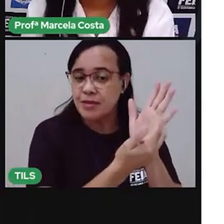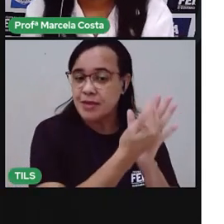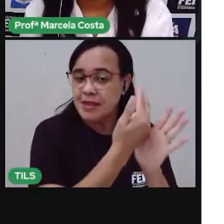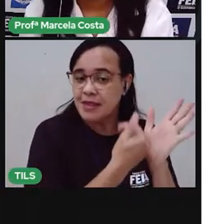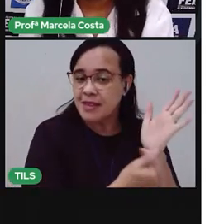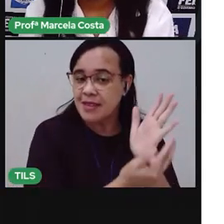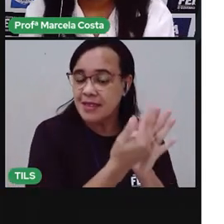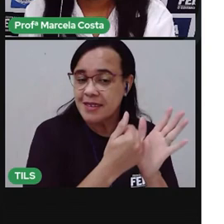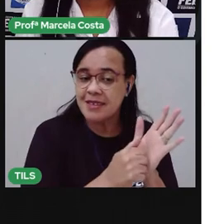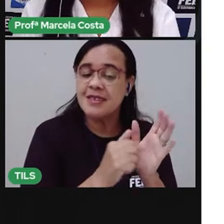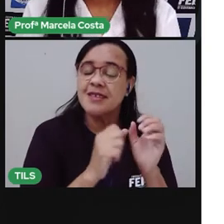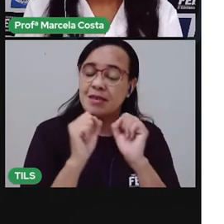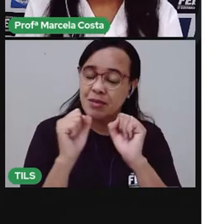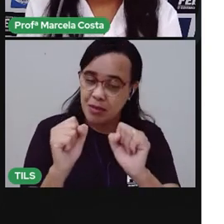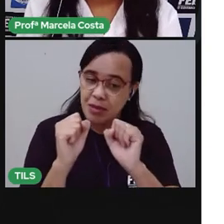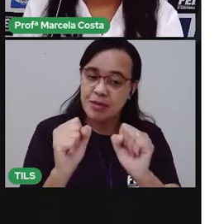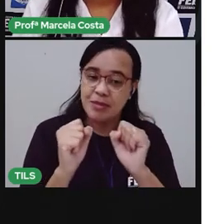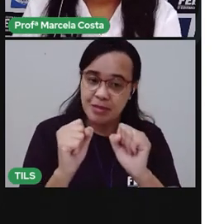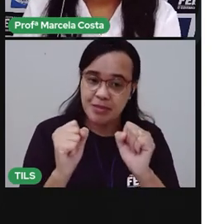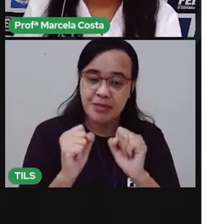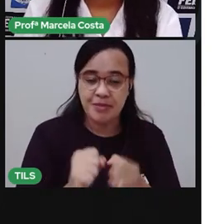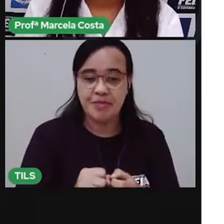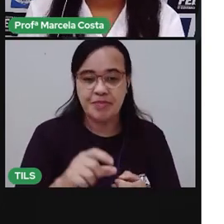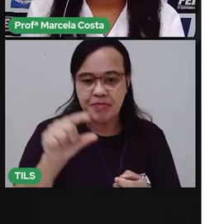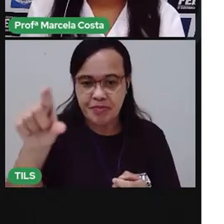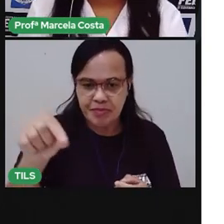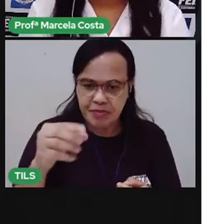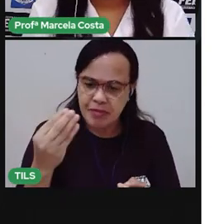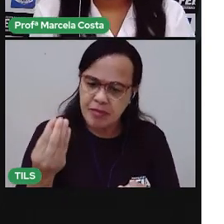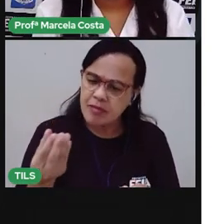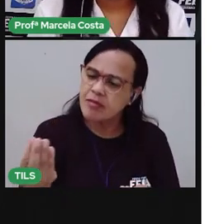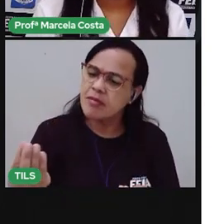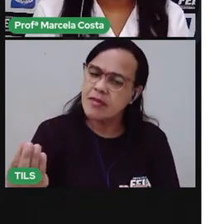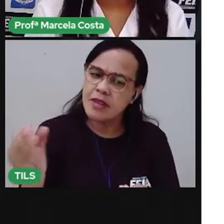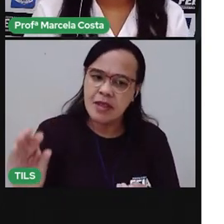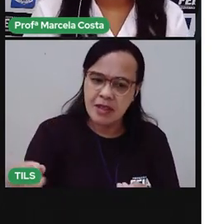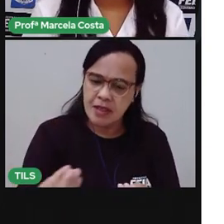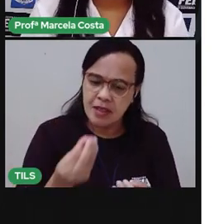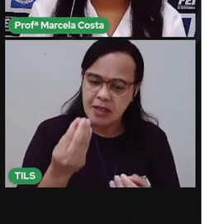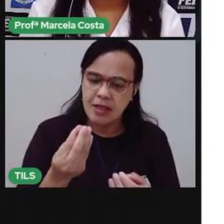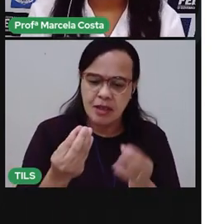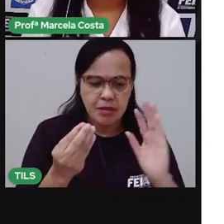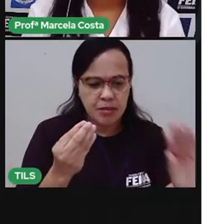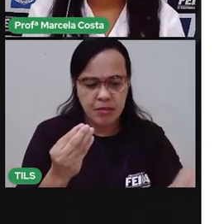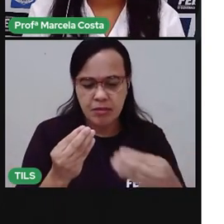Alguém pode perguntar E aí você vai pegando as sílabas Que formam aquela palavra